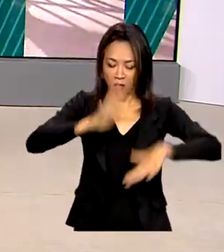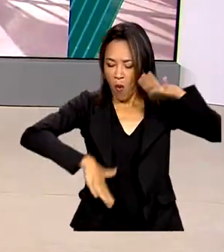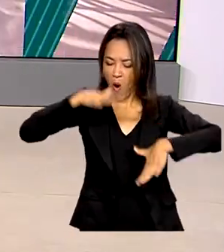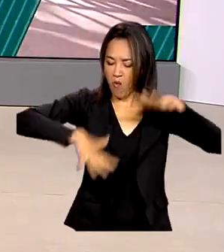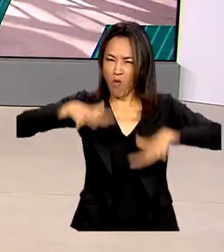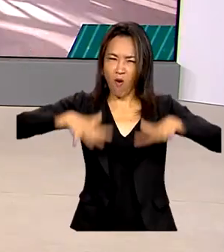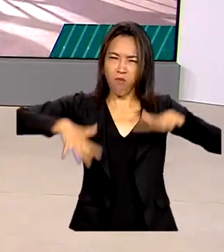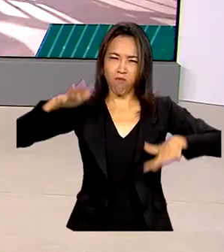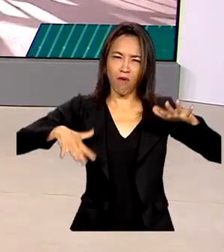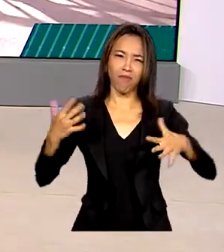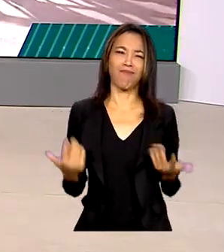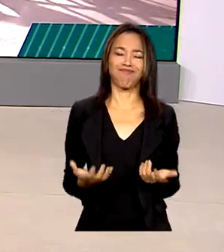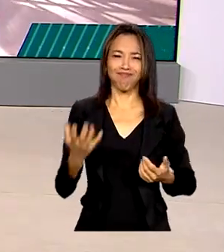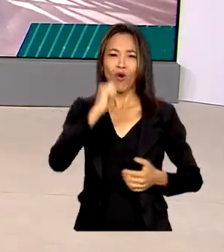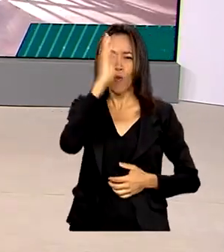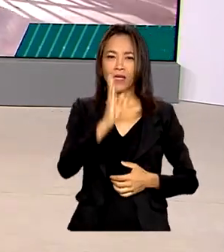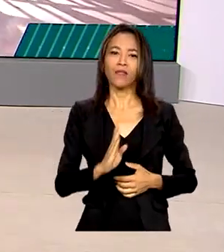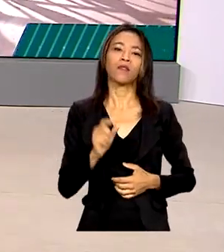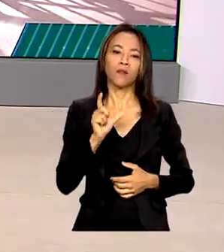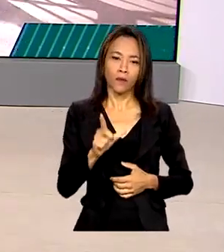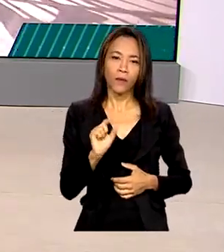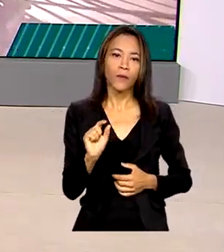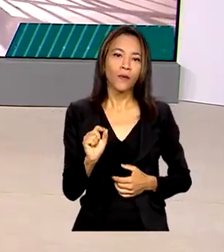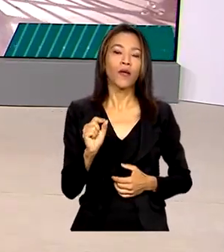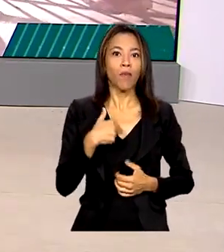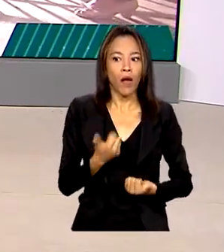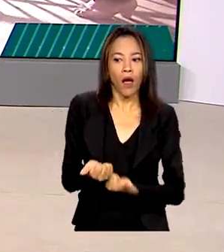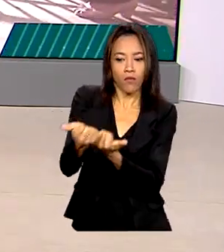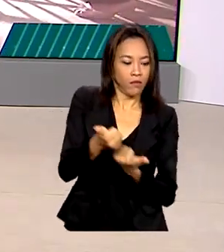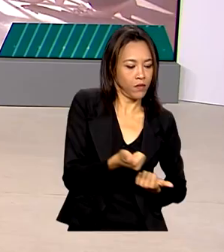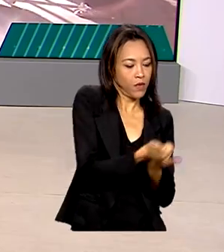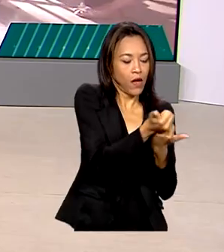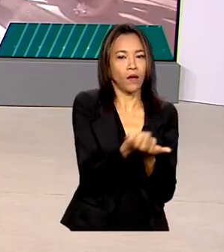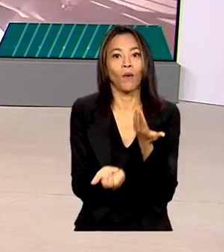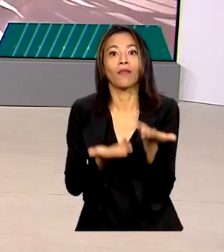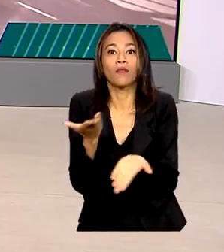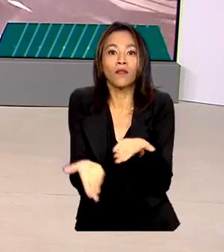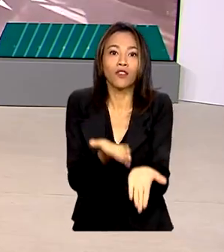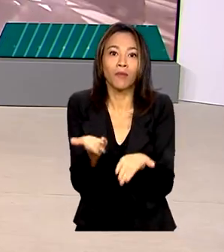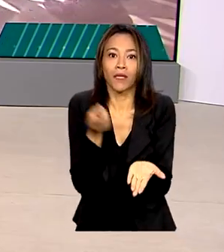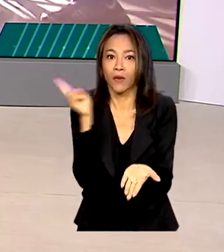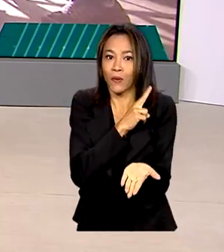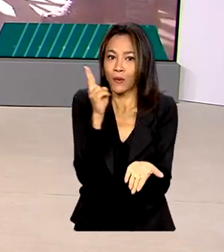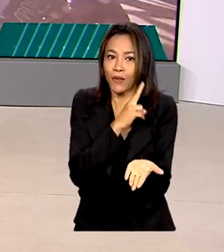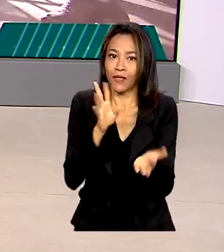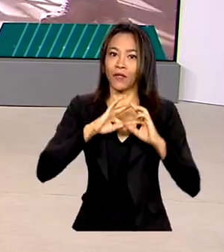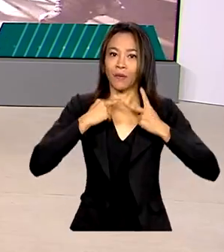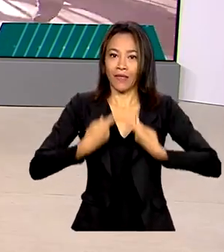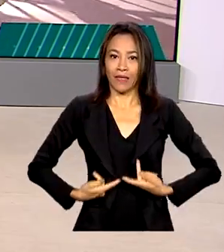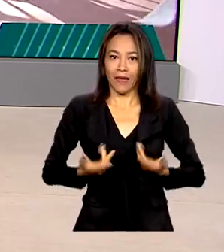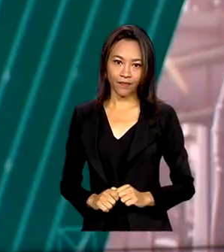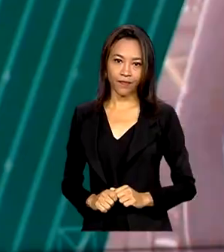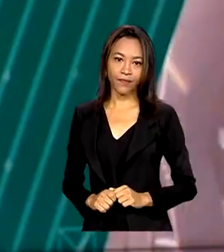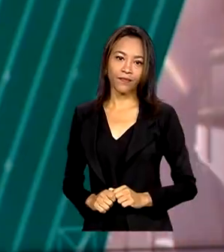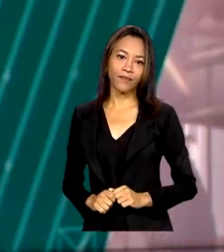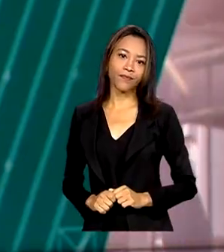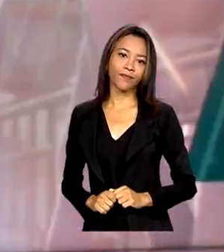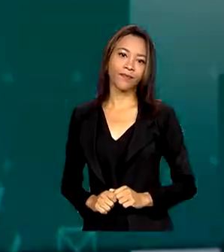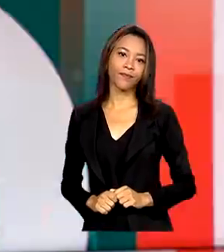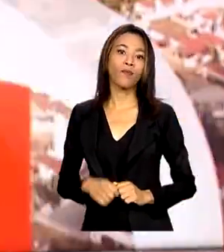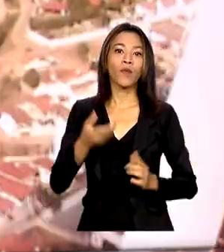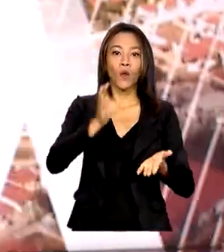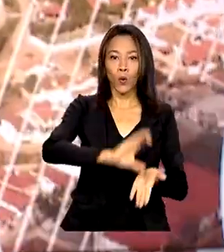domingo. O Brasil se colocou à disposição para cooperar no atendimento à emergência imunitária. O